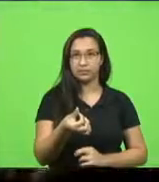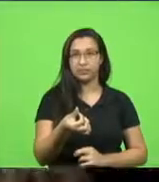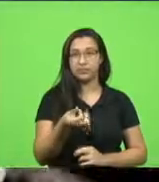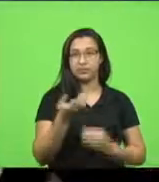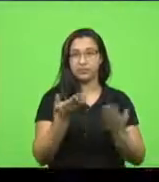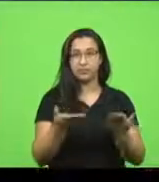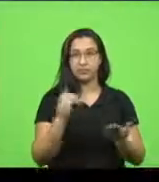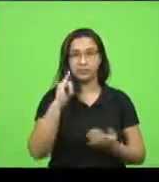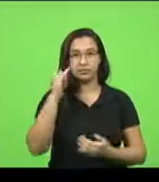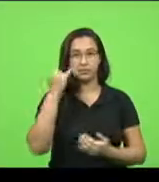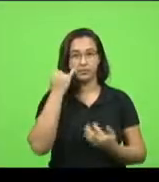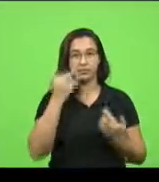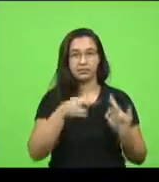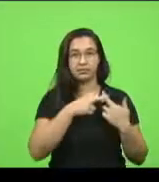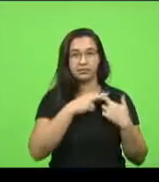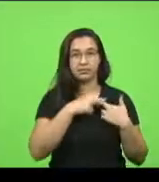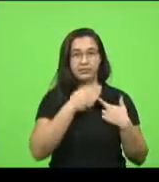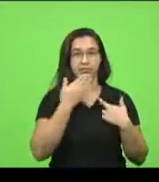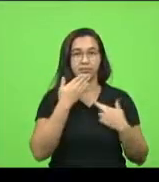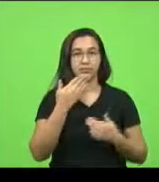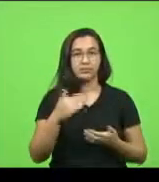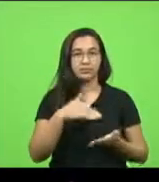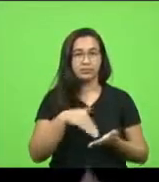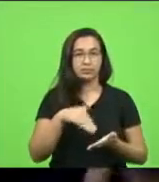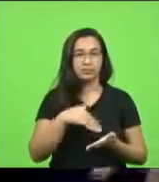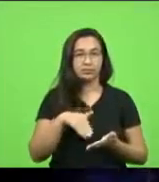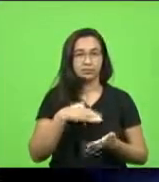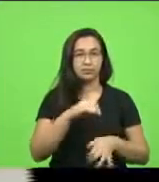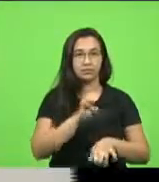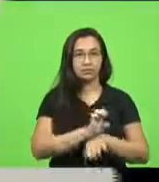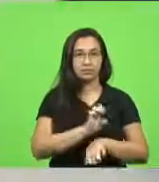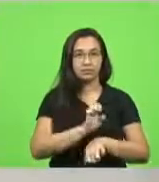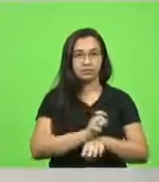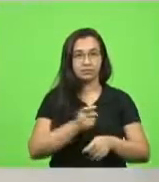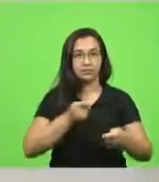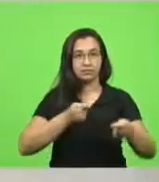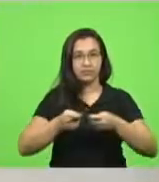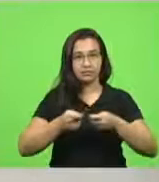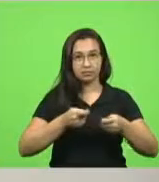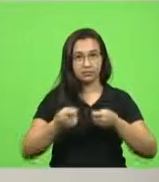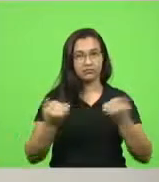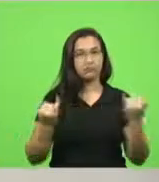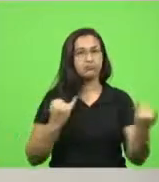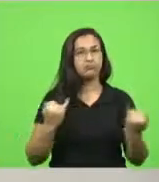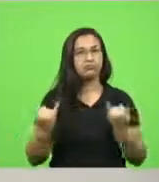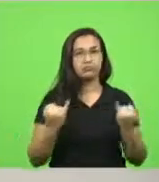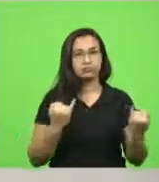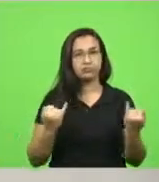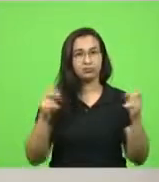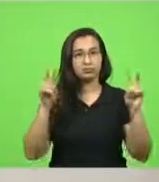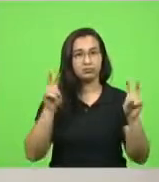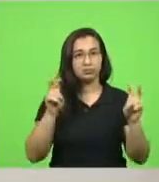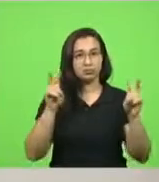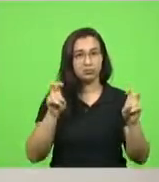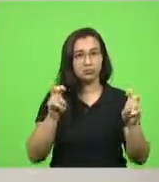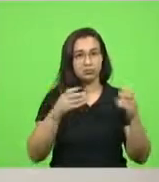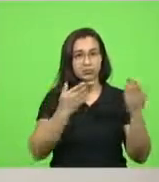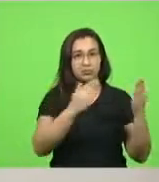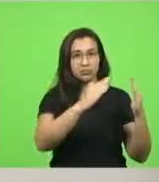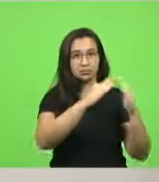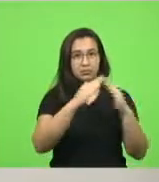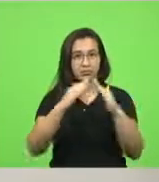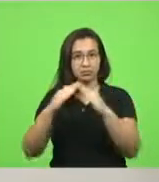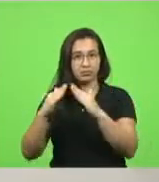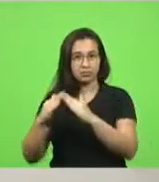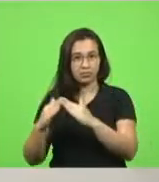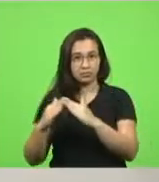Lopes. Solicitando ao secretário de Estado de Administração informações acerca dos imóveis pertencentes